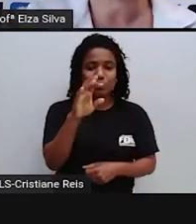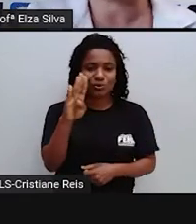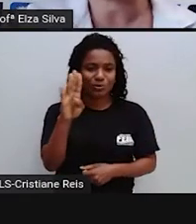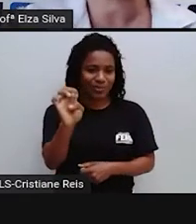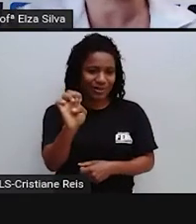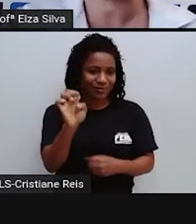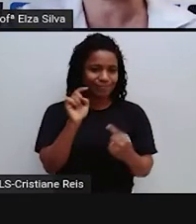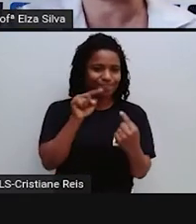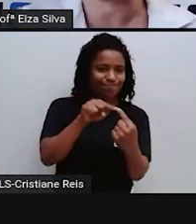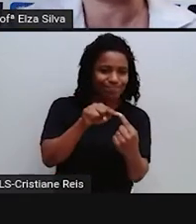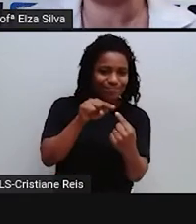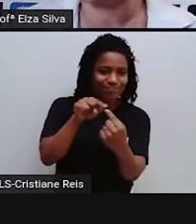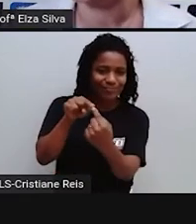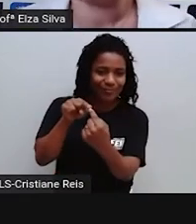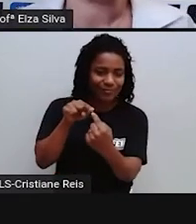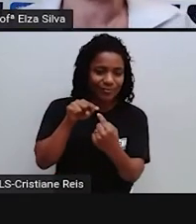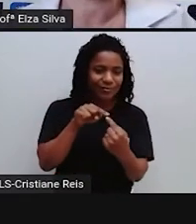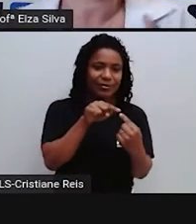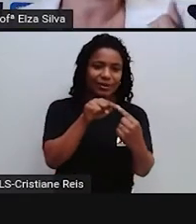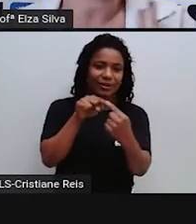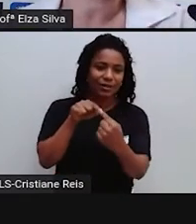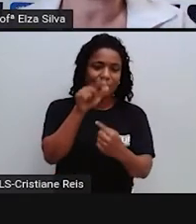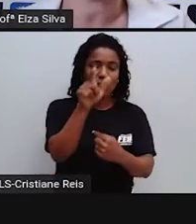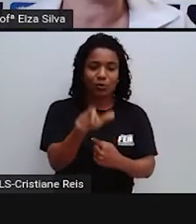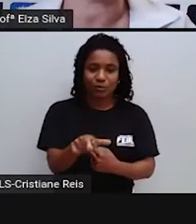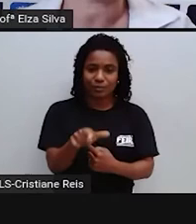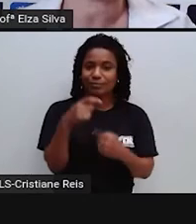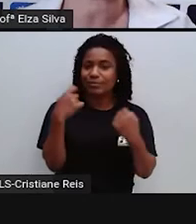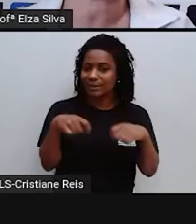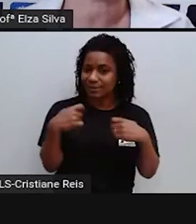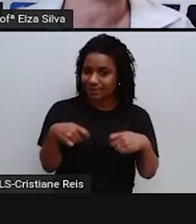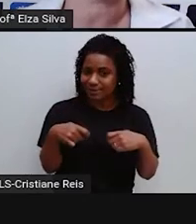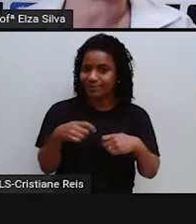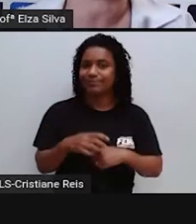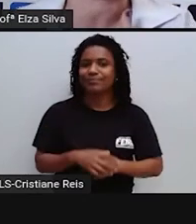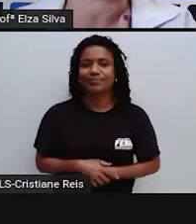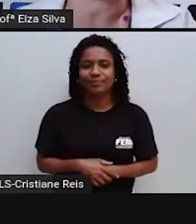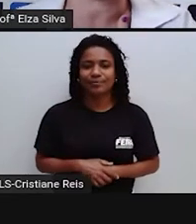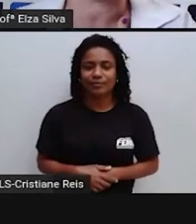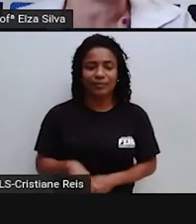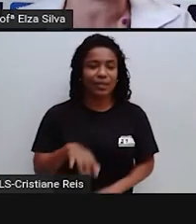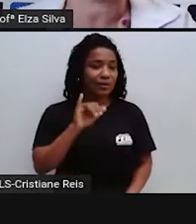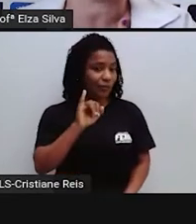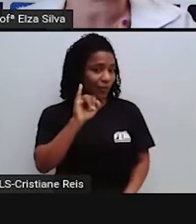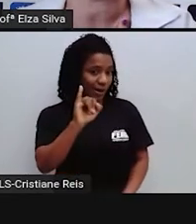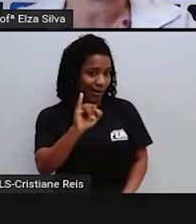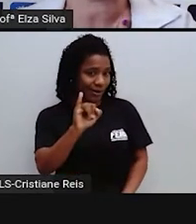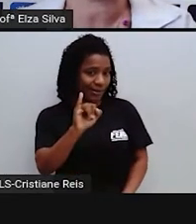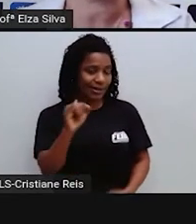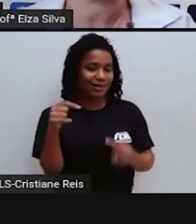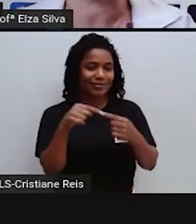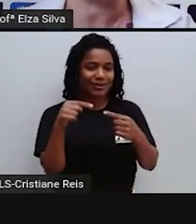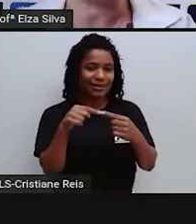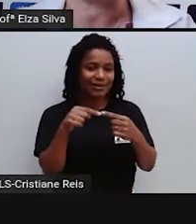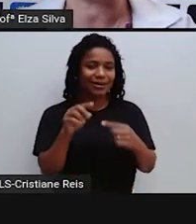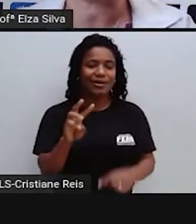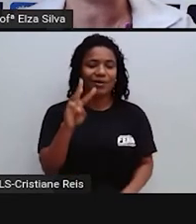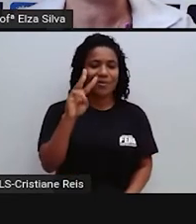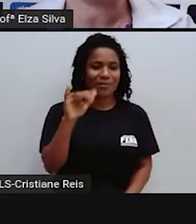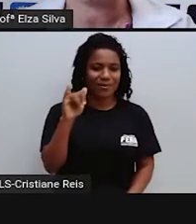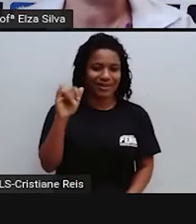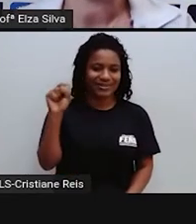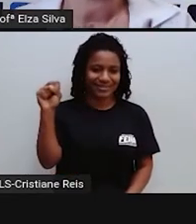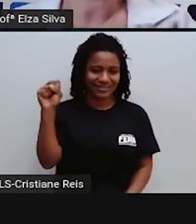concordar Com o sujeito Toda vez que meu sujeito Corresponder Ao pronome Ai Eu Eu vou utilizar Was